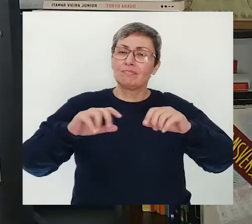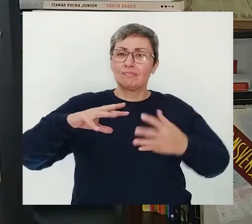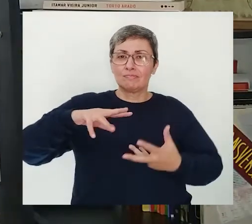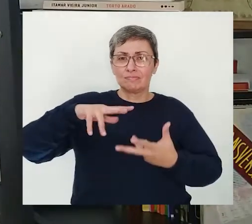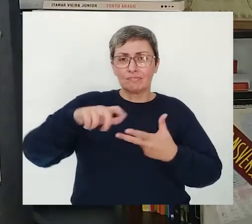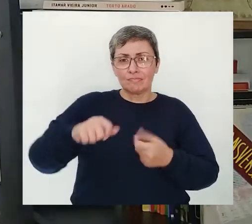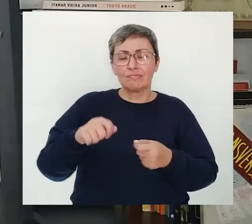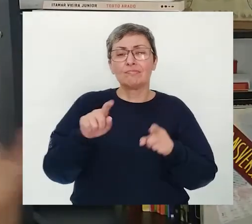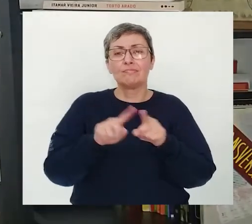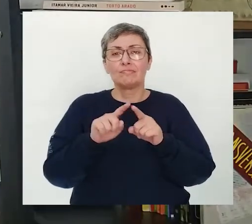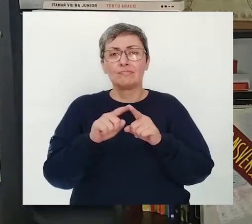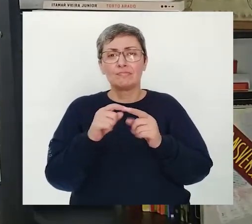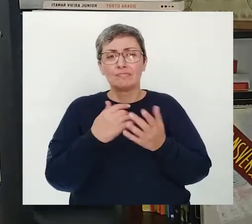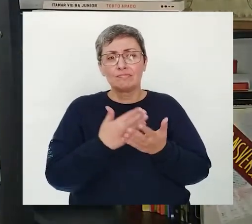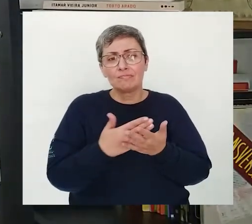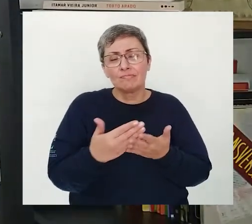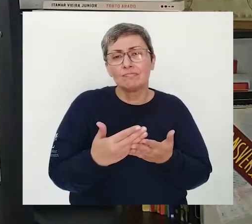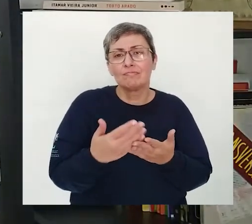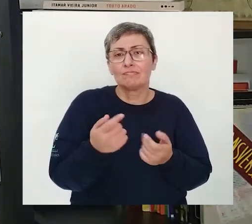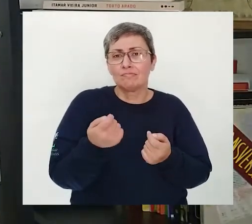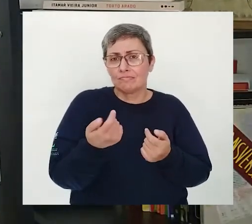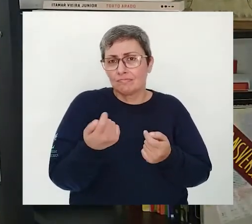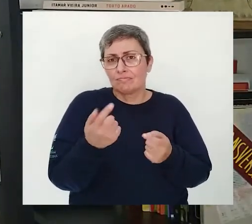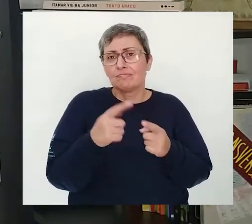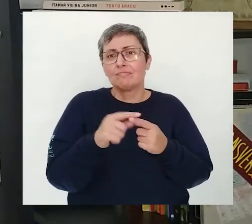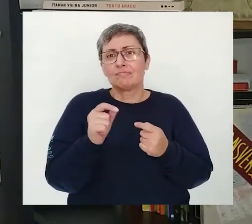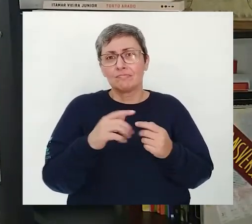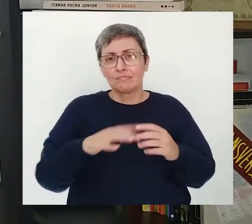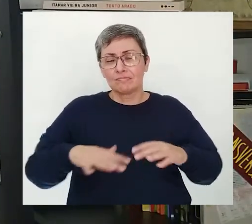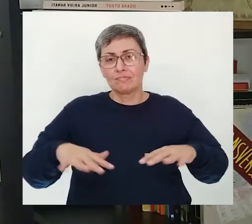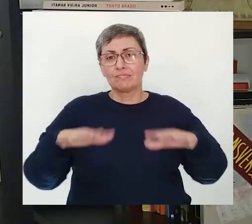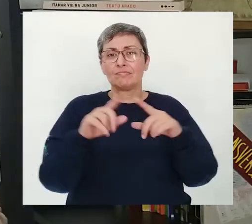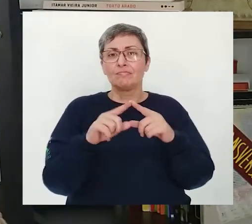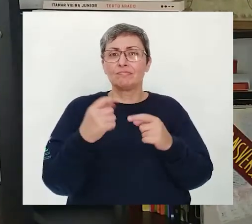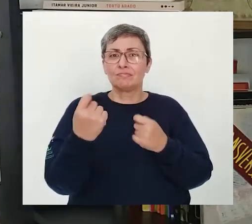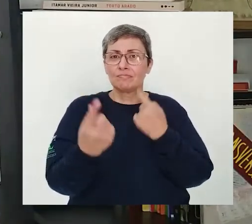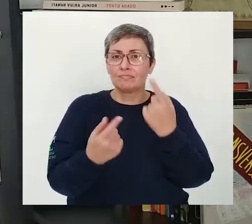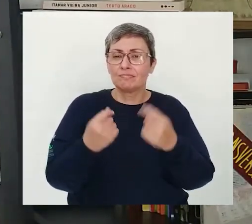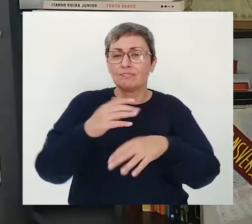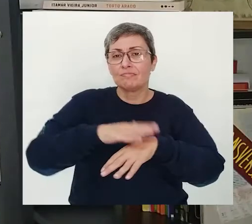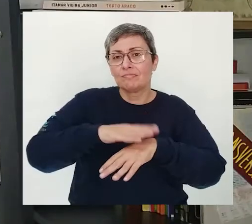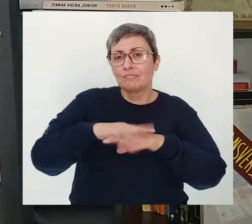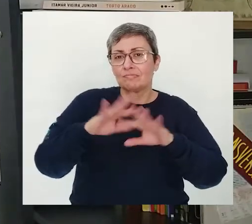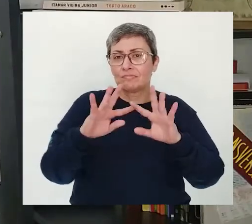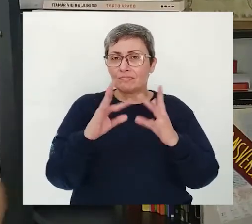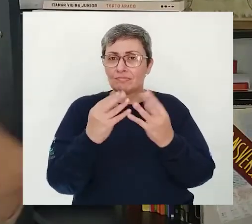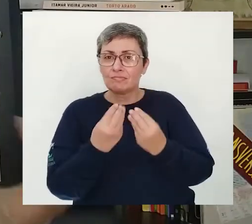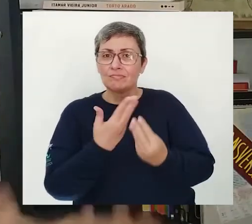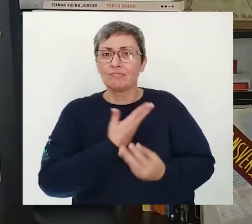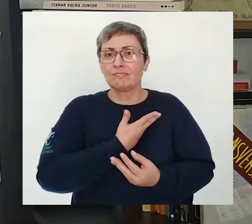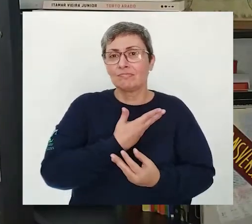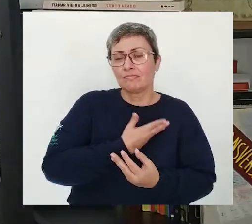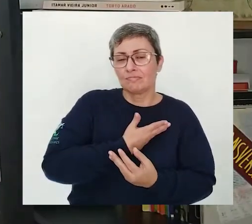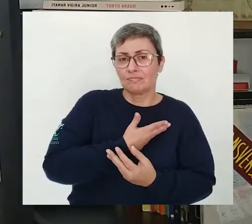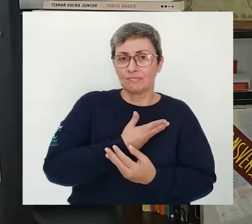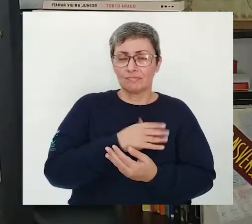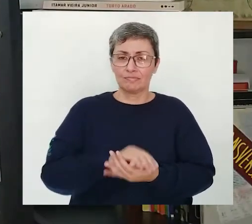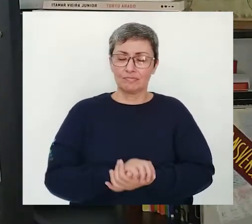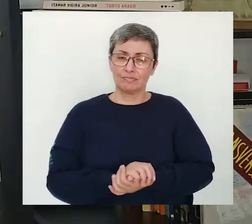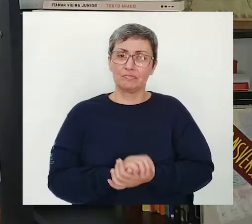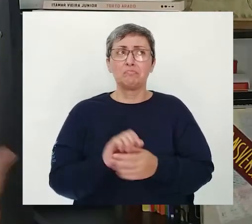Pode ser algo recente Por exemplo Que você passou, né? Alguns momentos com familiares Amigos